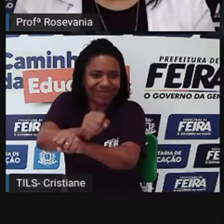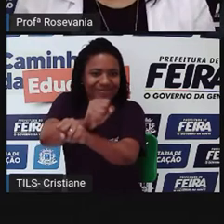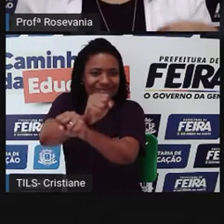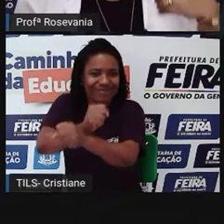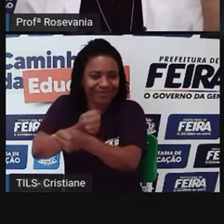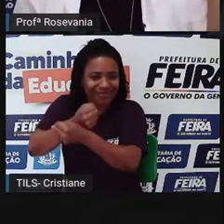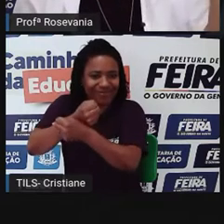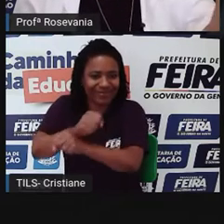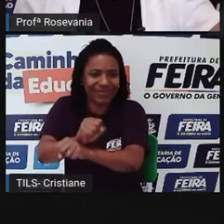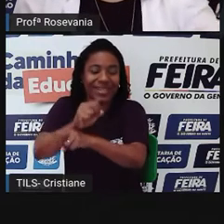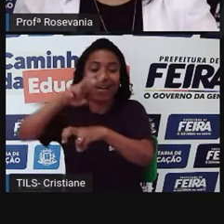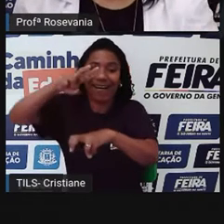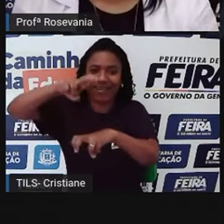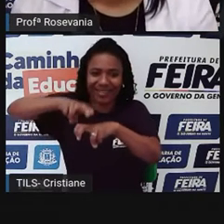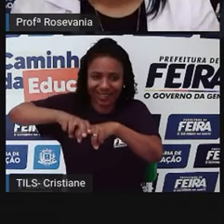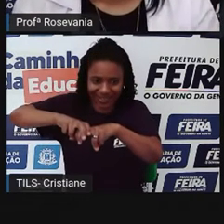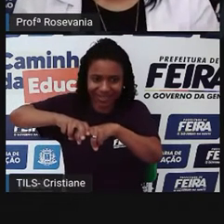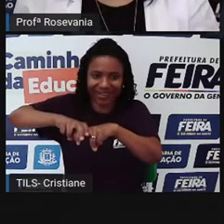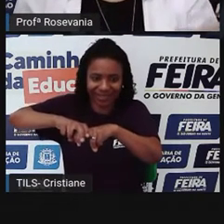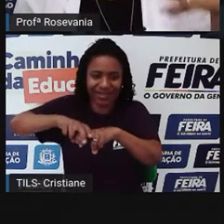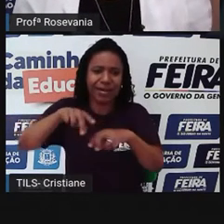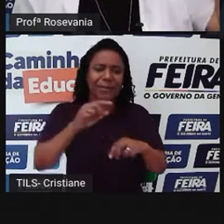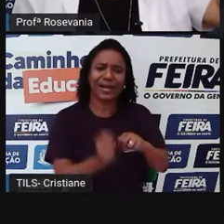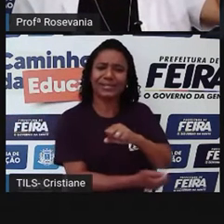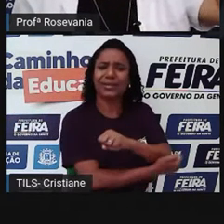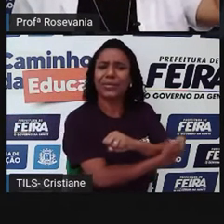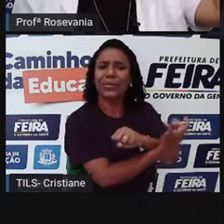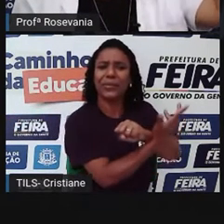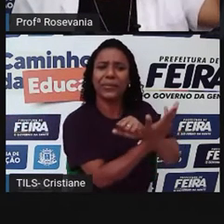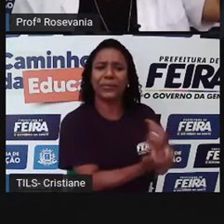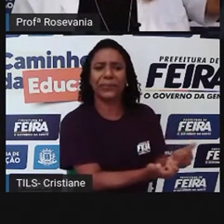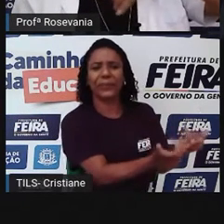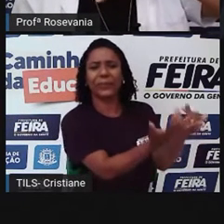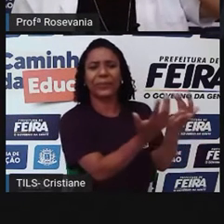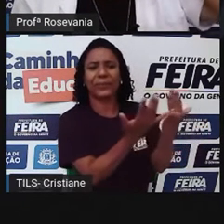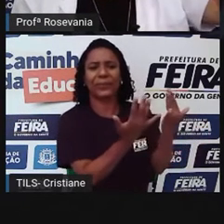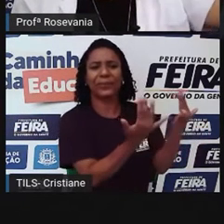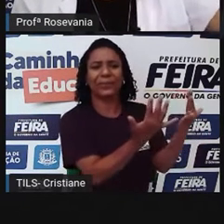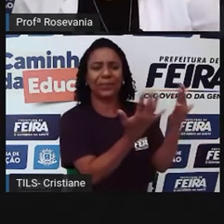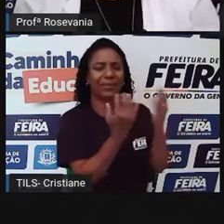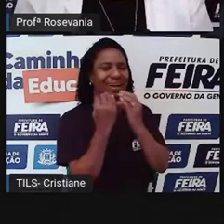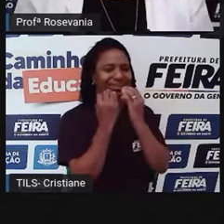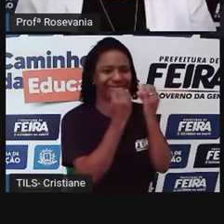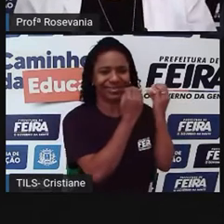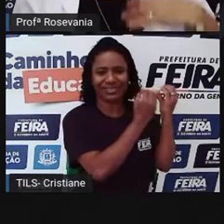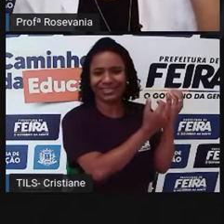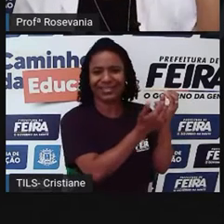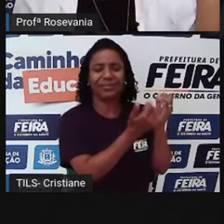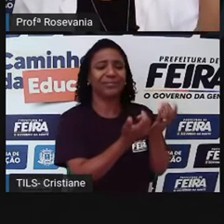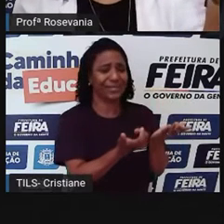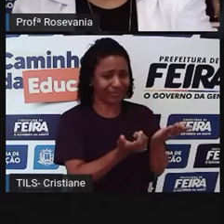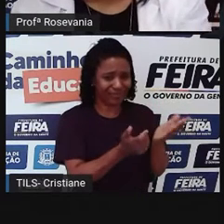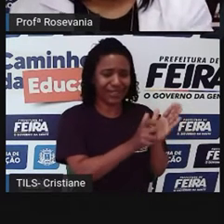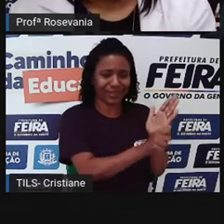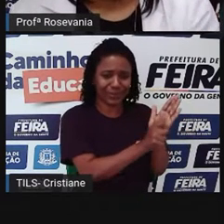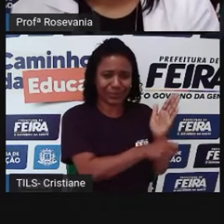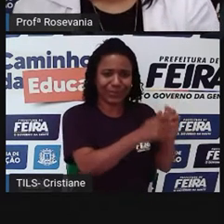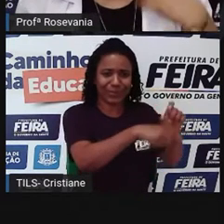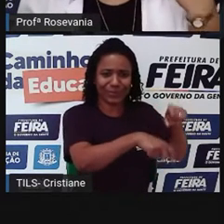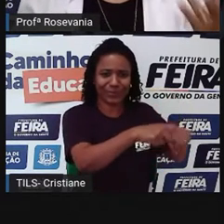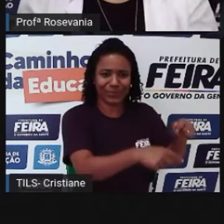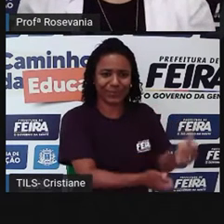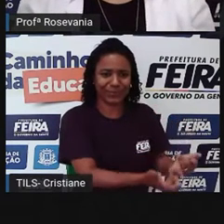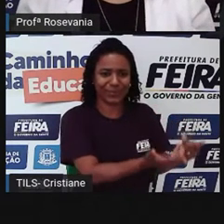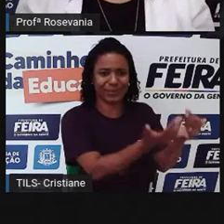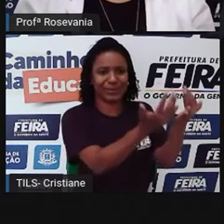botar a semente, esperar a semente nascer, chegar ali, cuidar daquela... Depois, retirar aquela